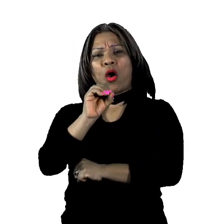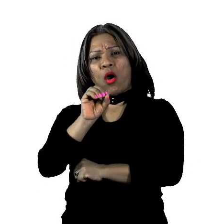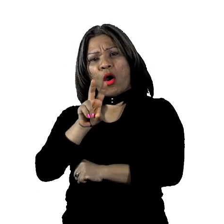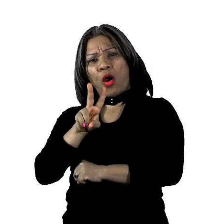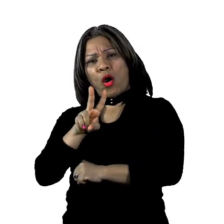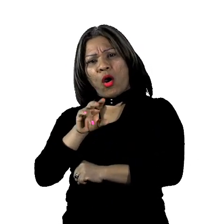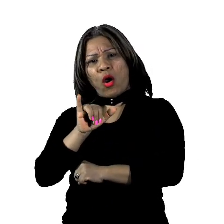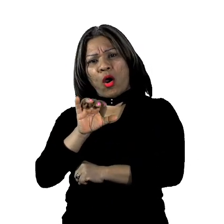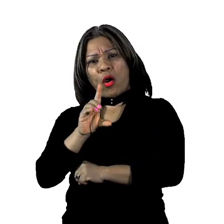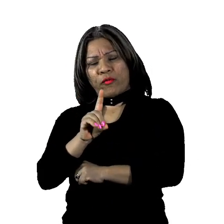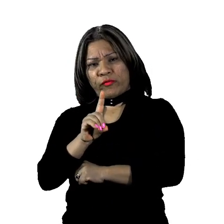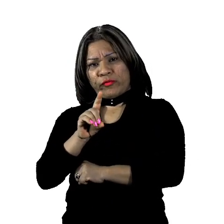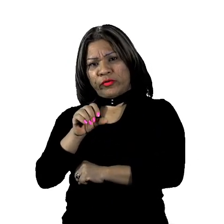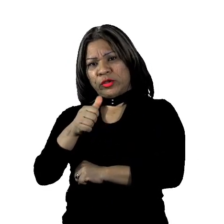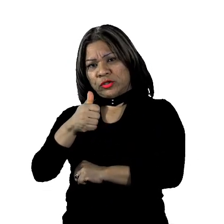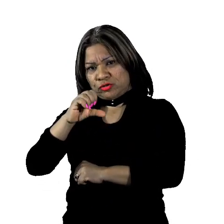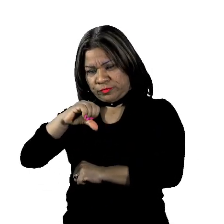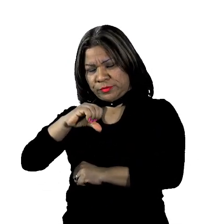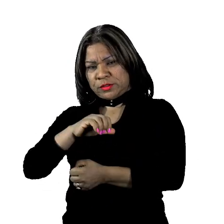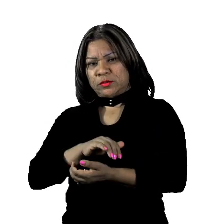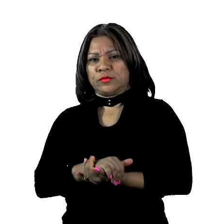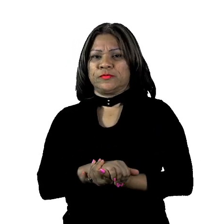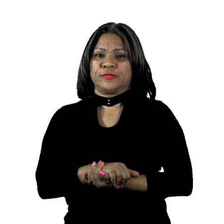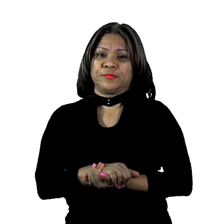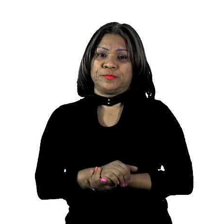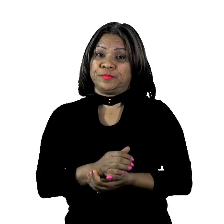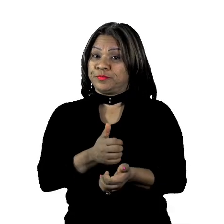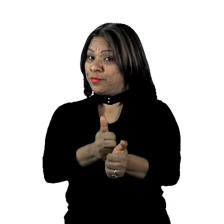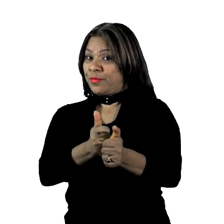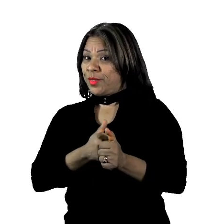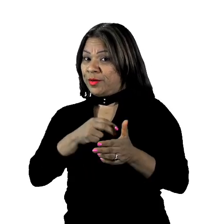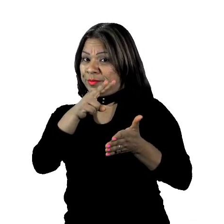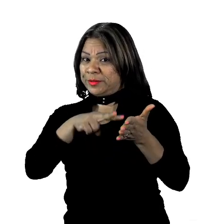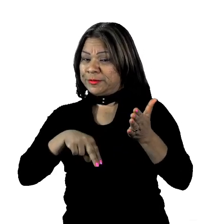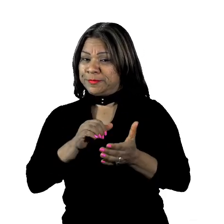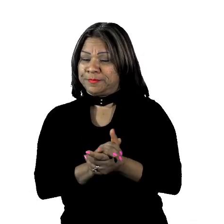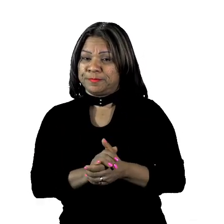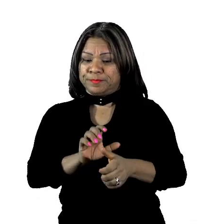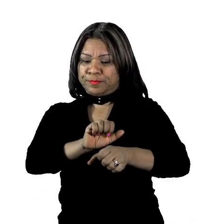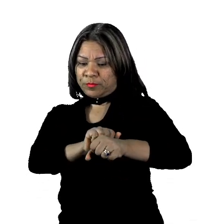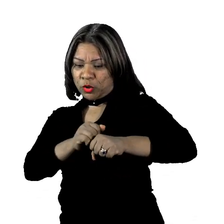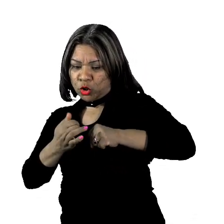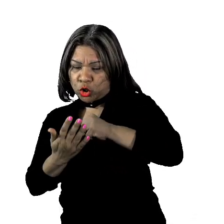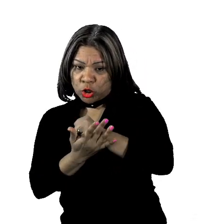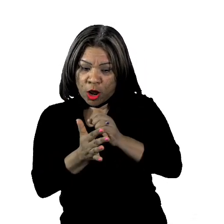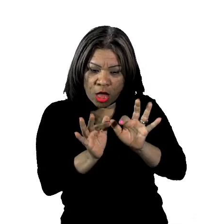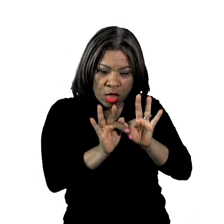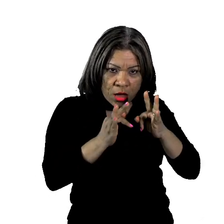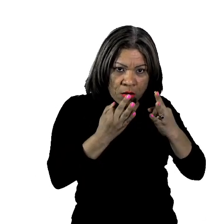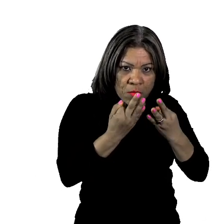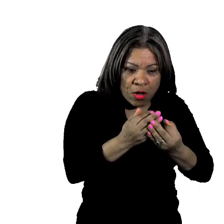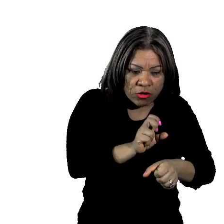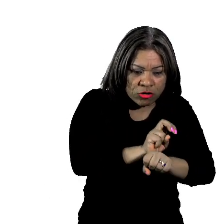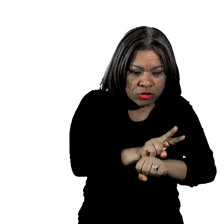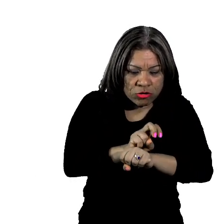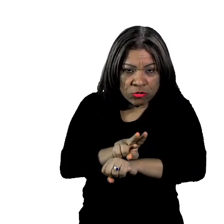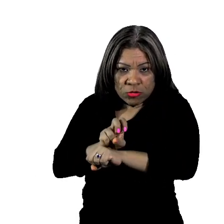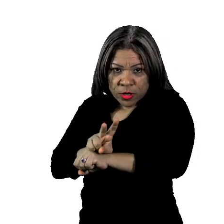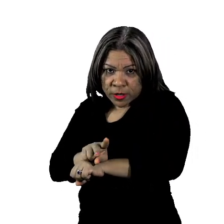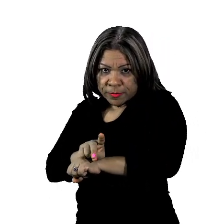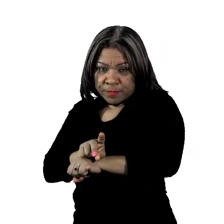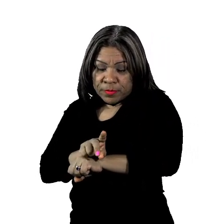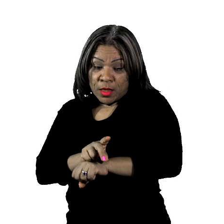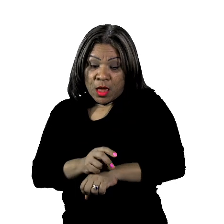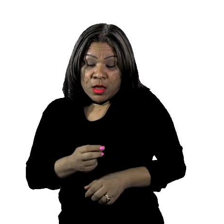Acompanhe a leitura, mentes brilhantes. Coronavírus é uma família de vírus que causam infecções respiratórias.